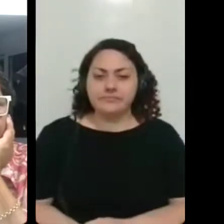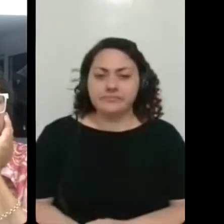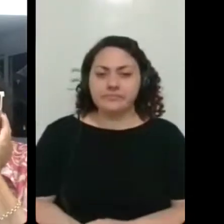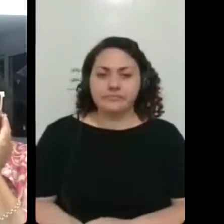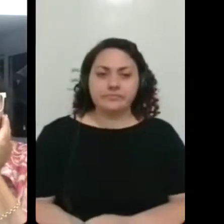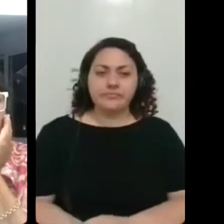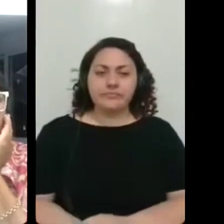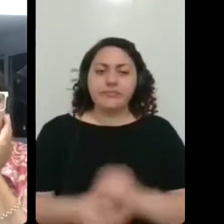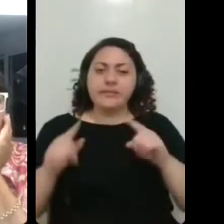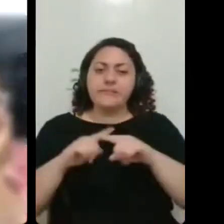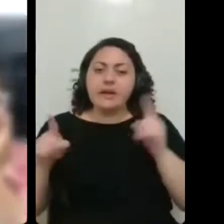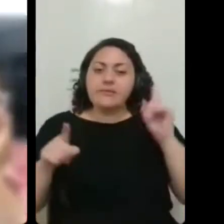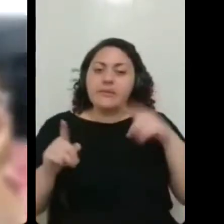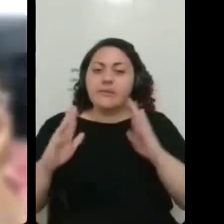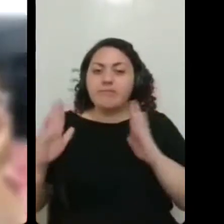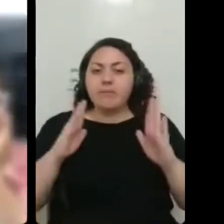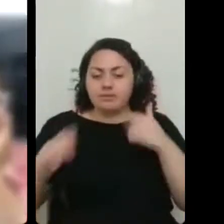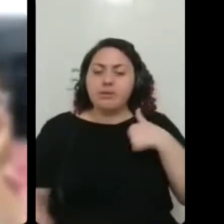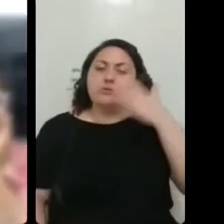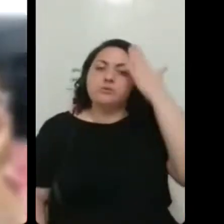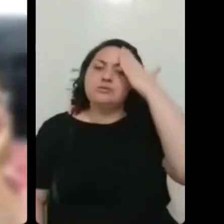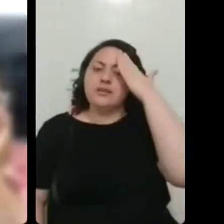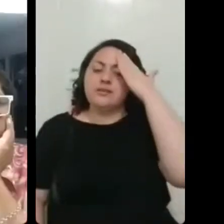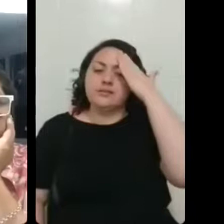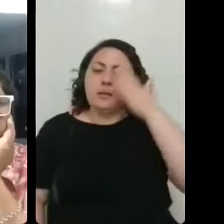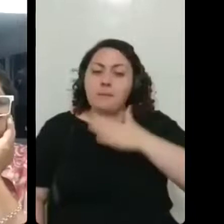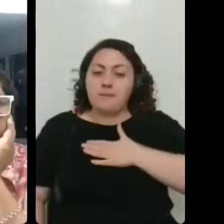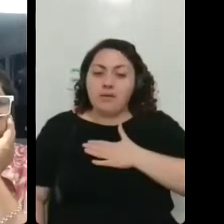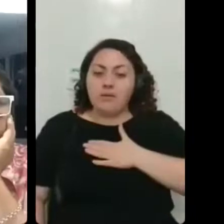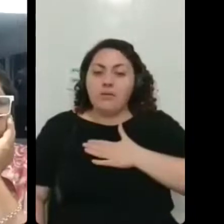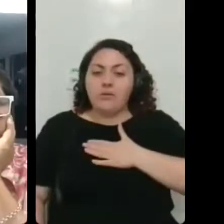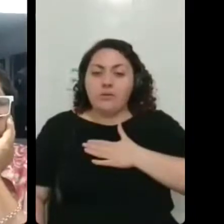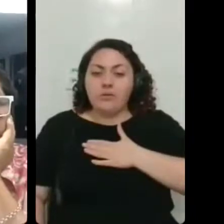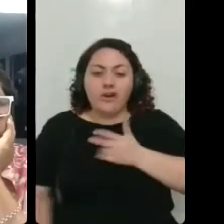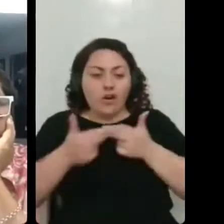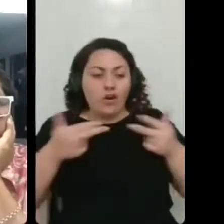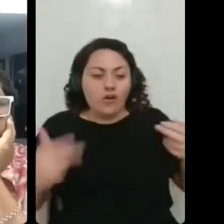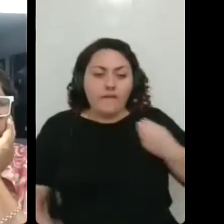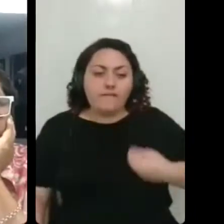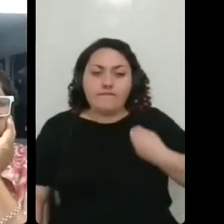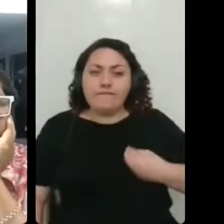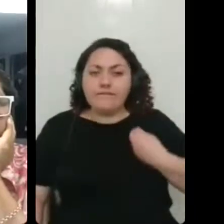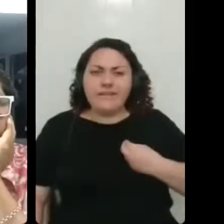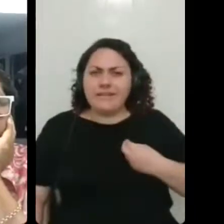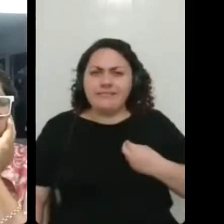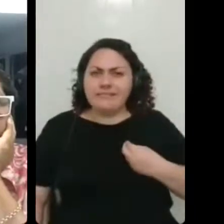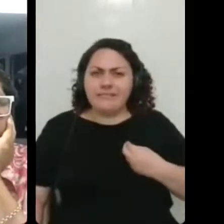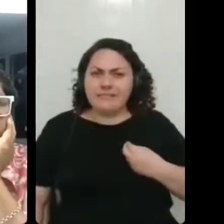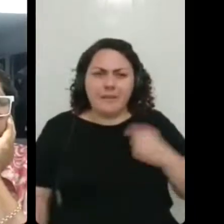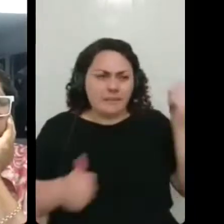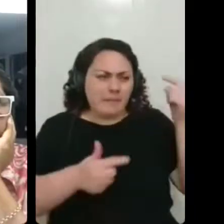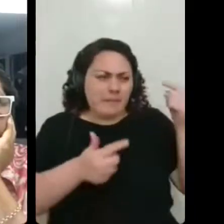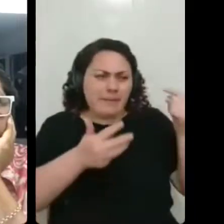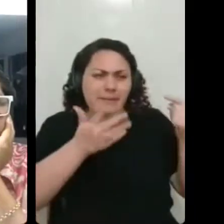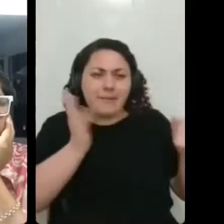que eu sei que eu tava vivendo muita coisa, passando por muita coisa e que